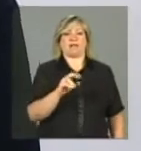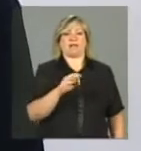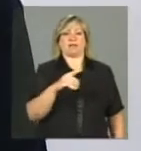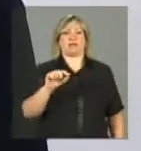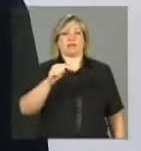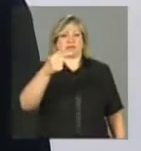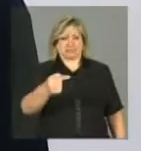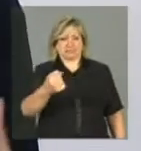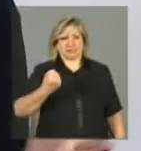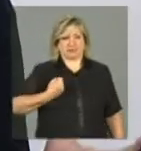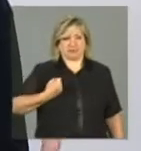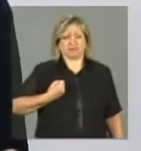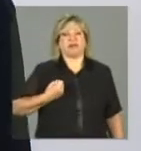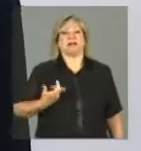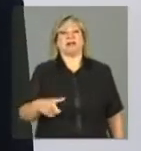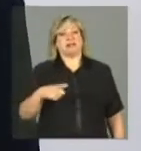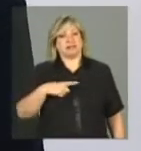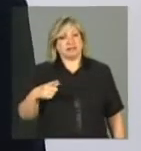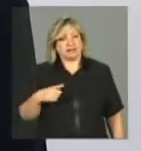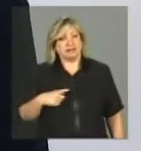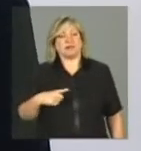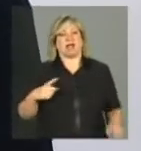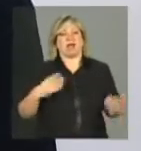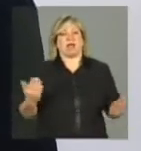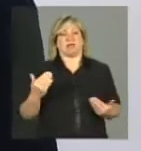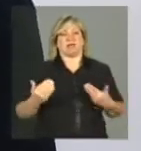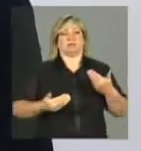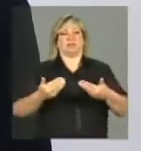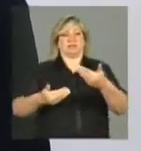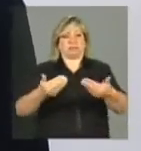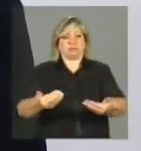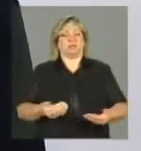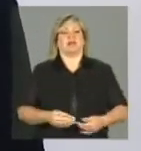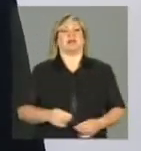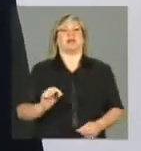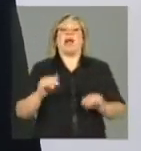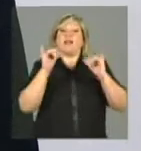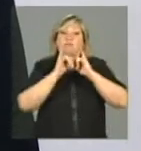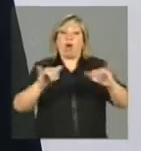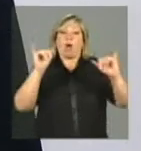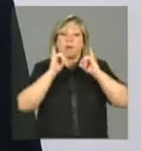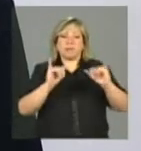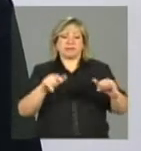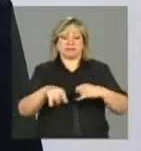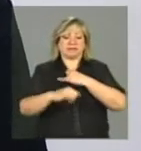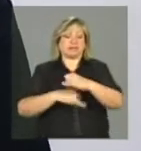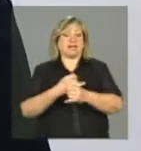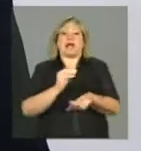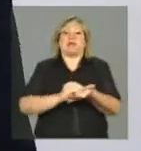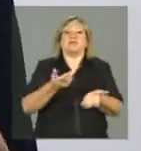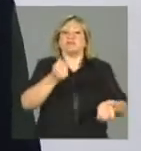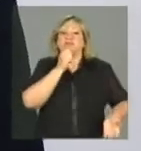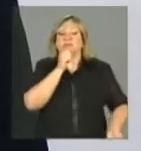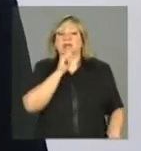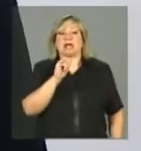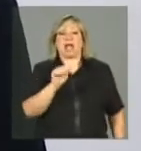implementação, então a gente está num processo de transição, as informações ainda não estão atualizadas nos